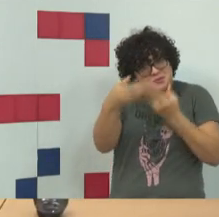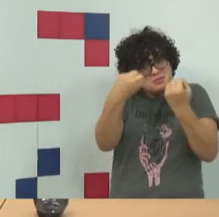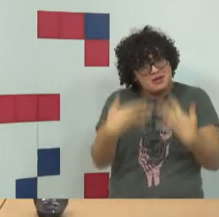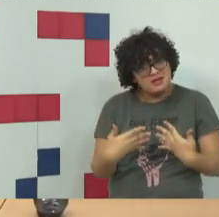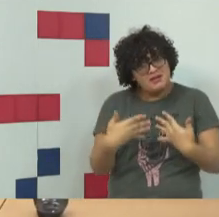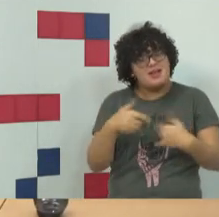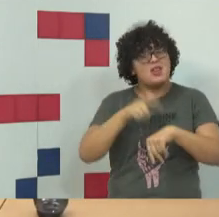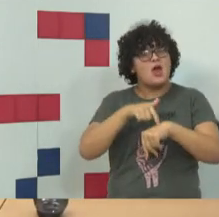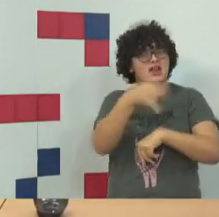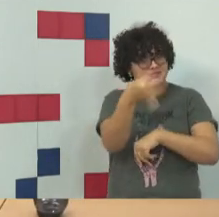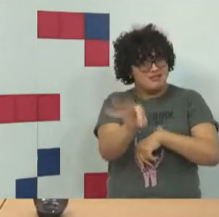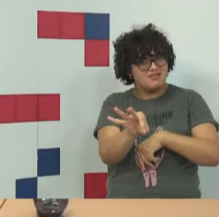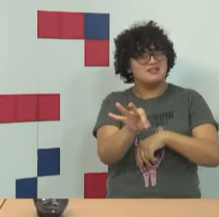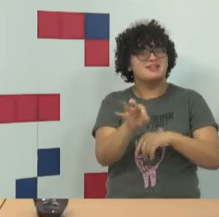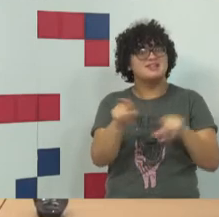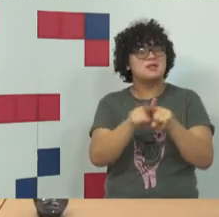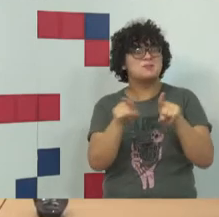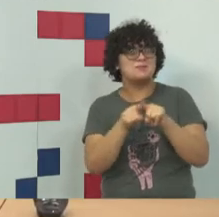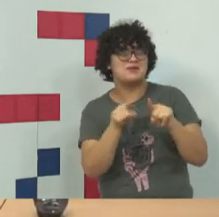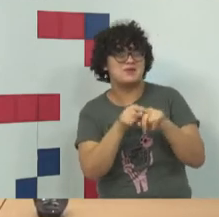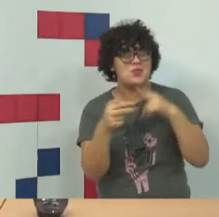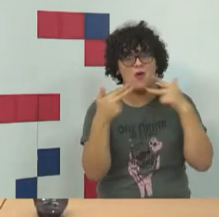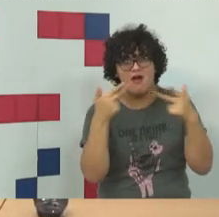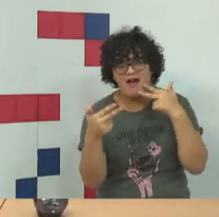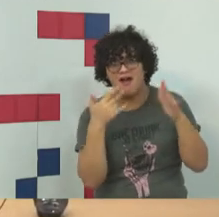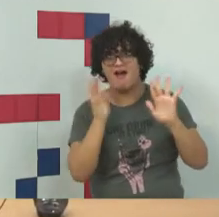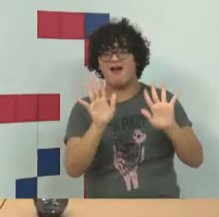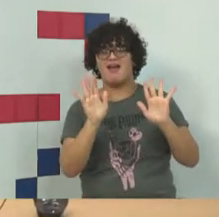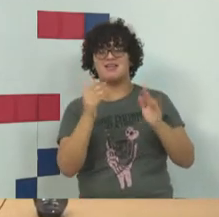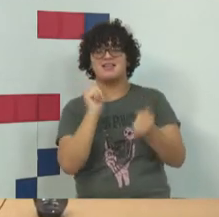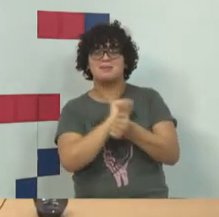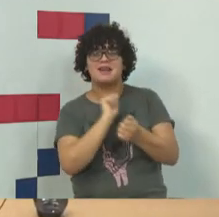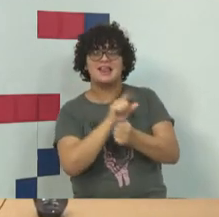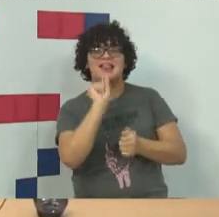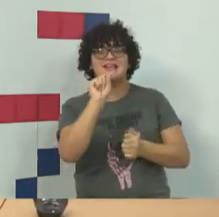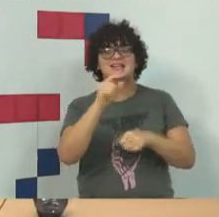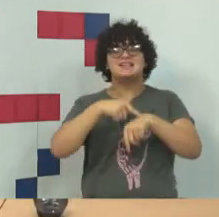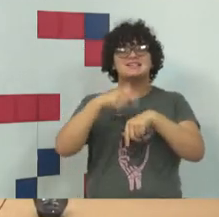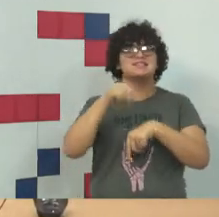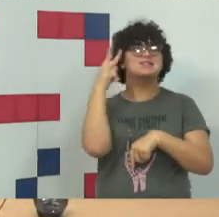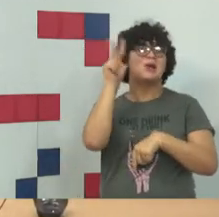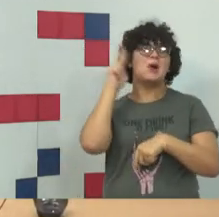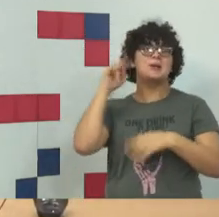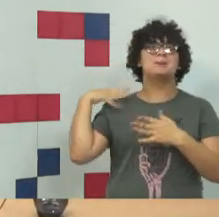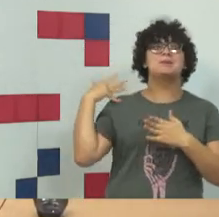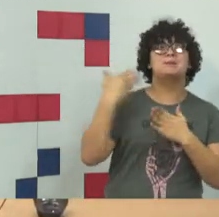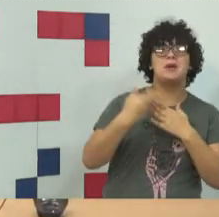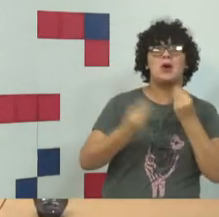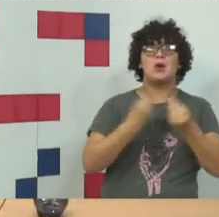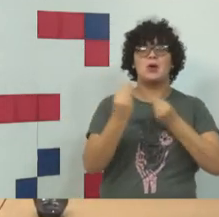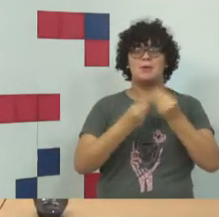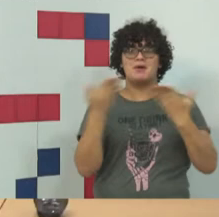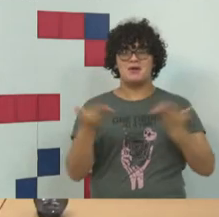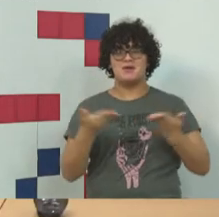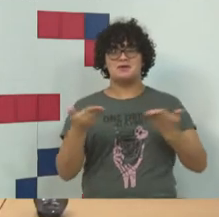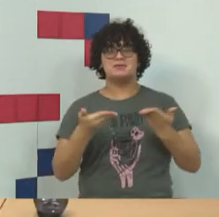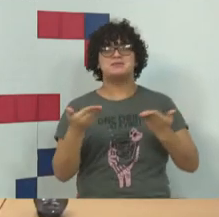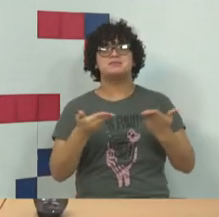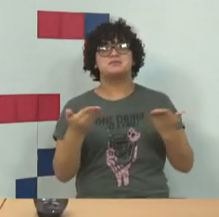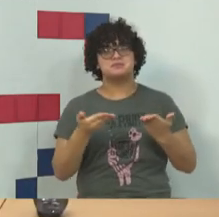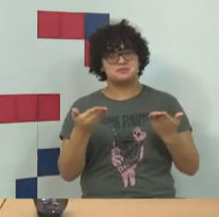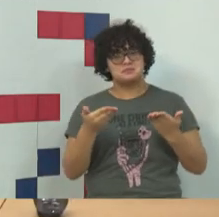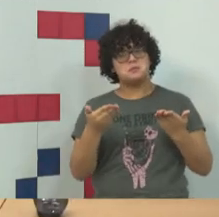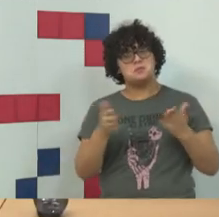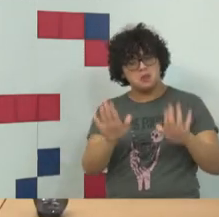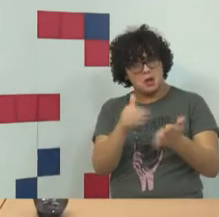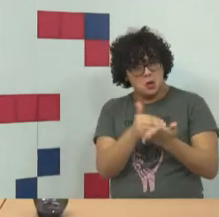momento certo, as novidades. Eu vou me restringir a falar um pouquinho da história, de como estamos. Eu